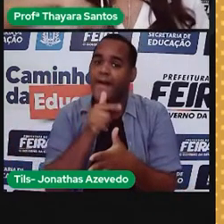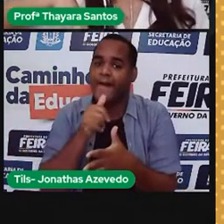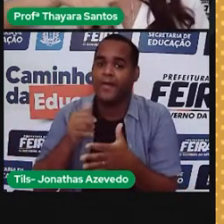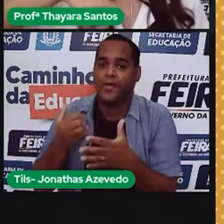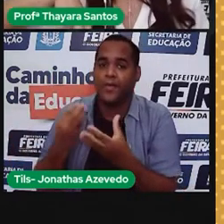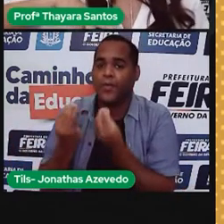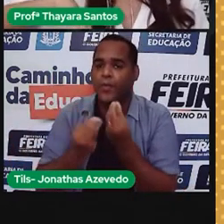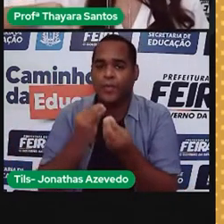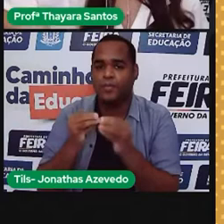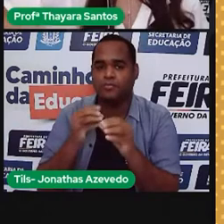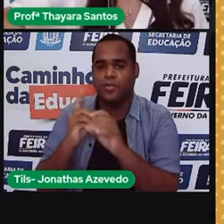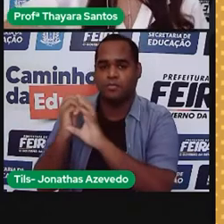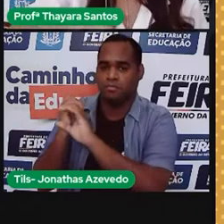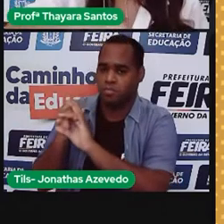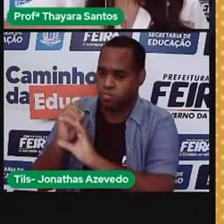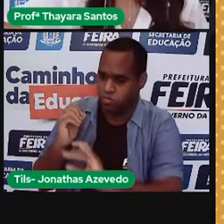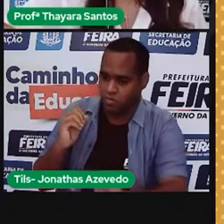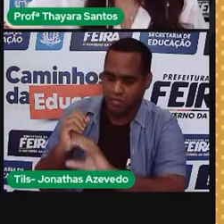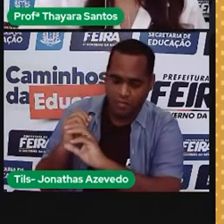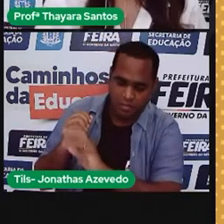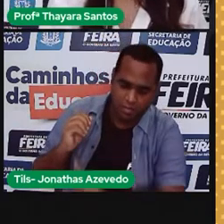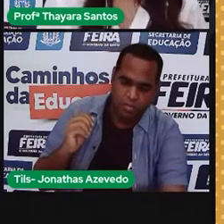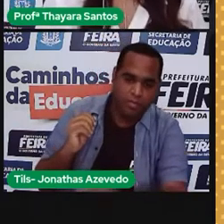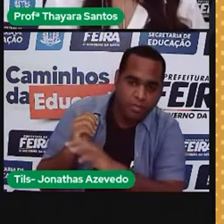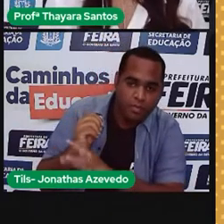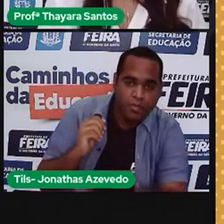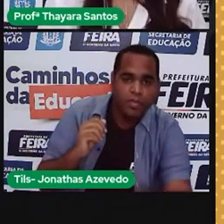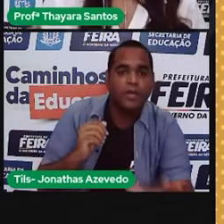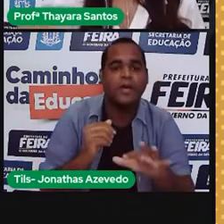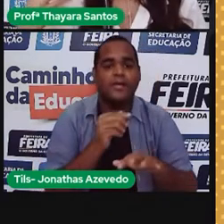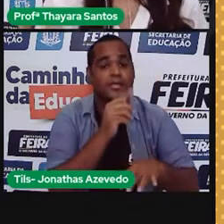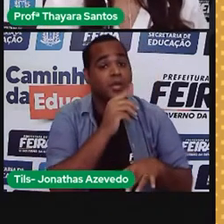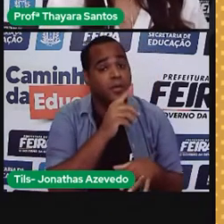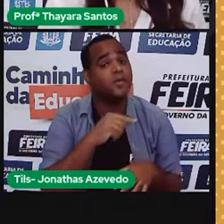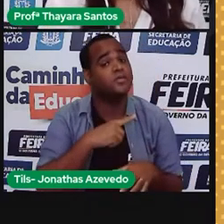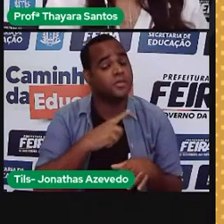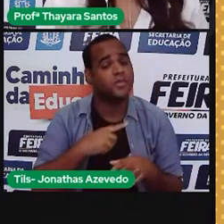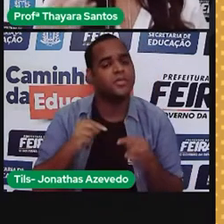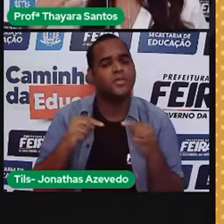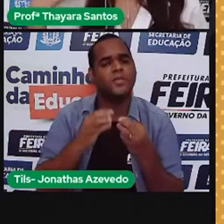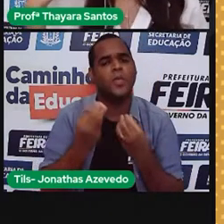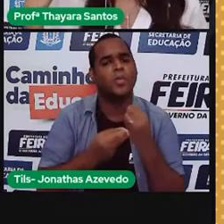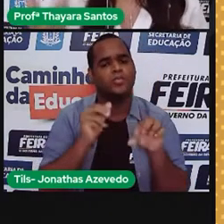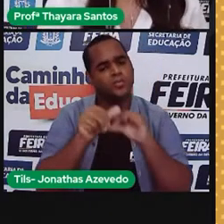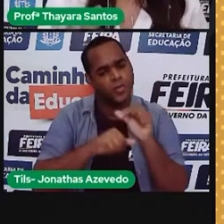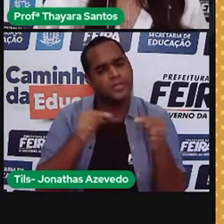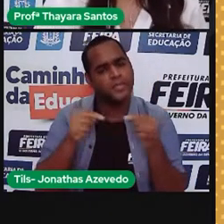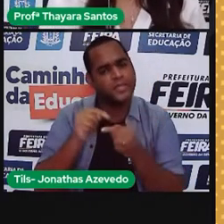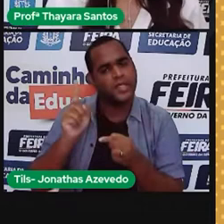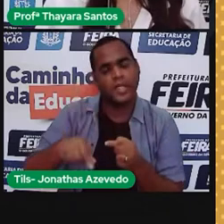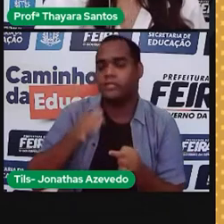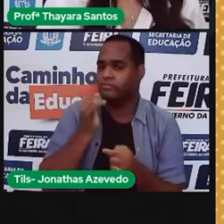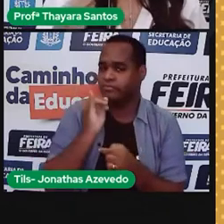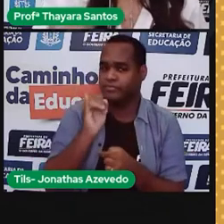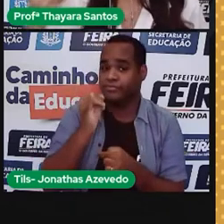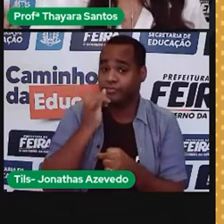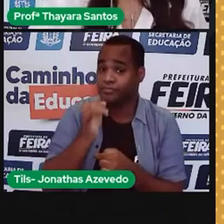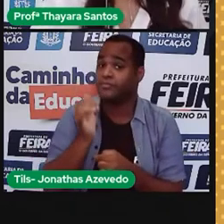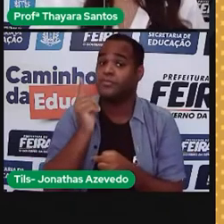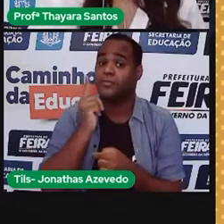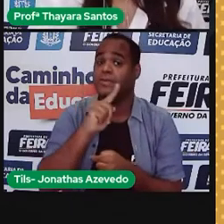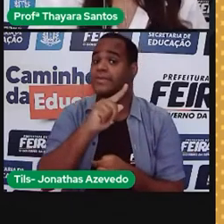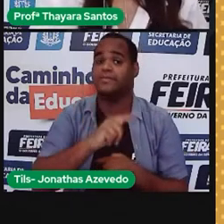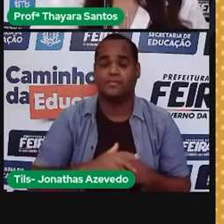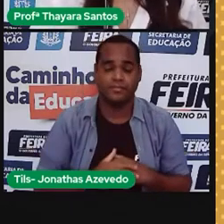passando em umas turbinas e esse movimento dela passando nas turbinas gera essa corrente elétrica, gera essa